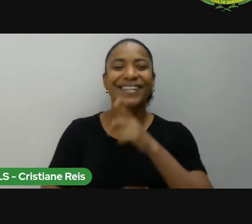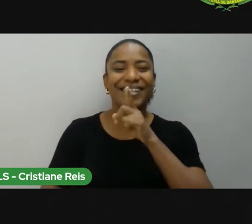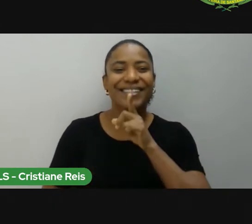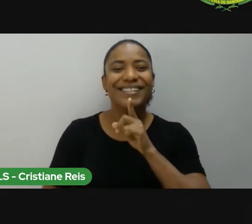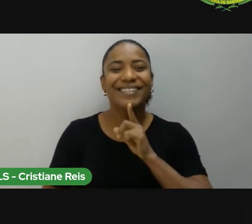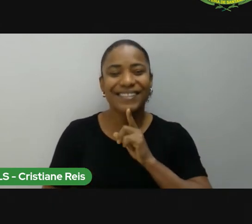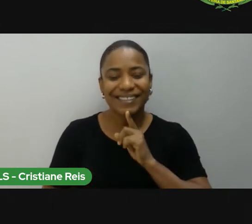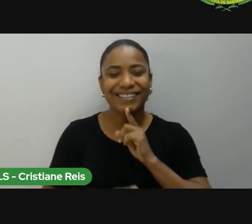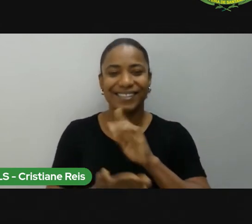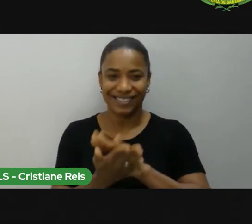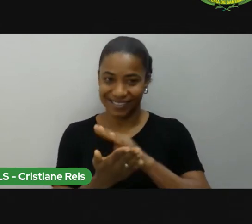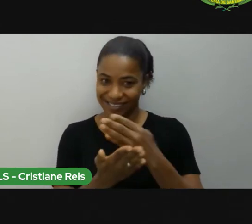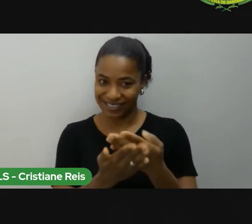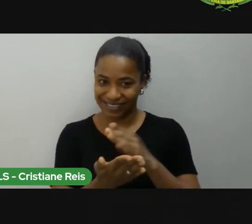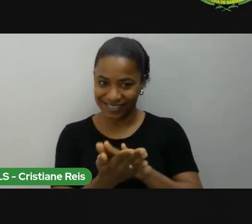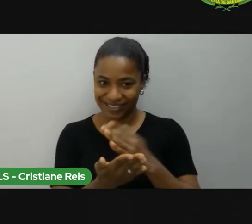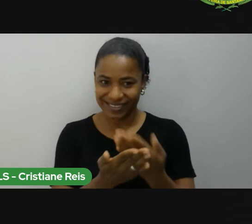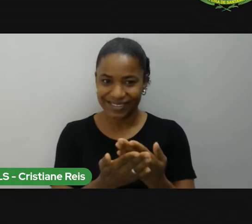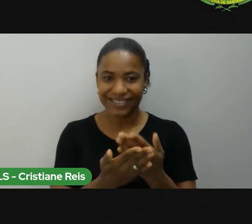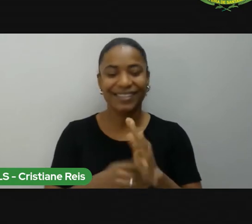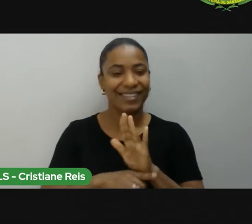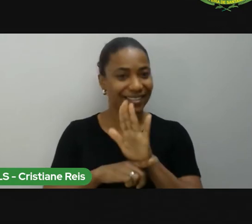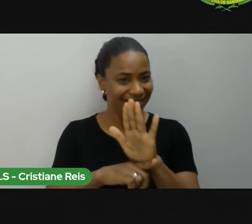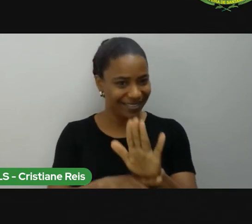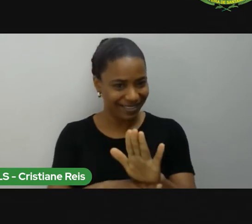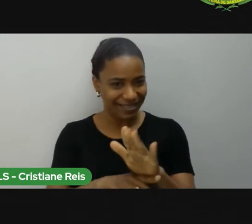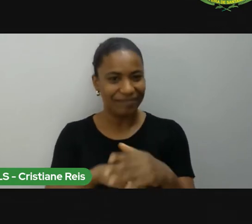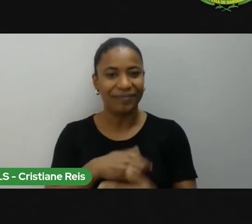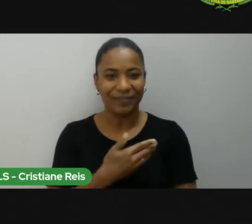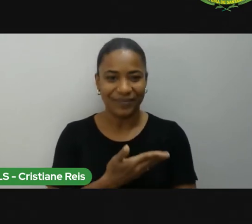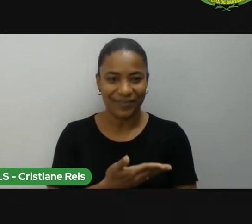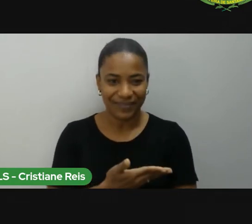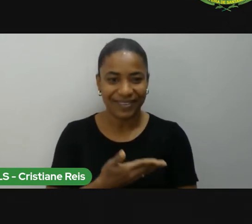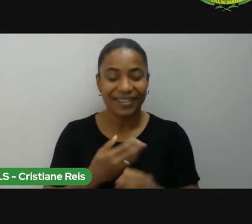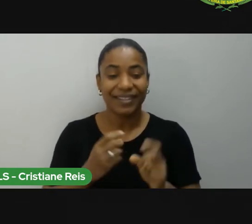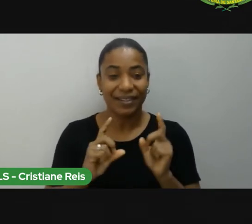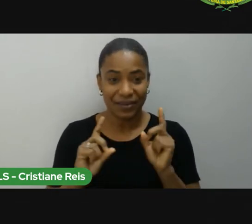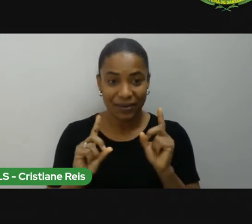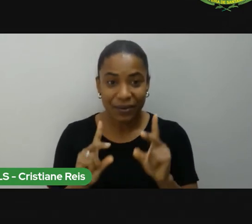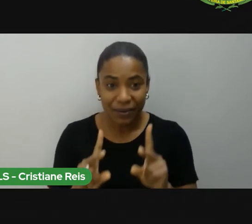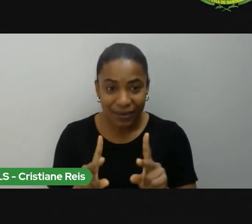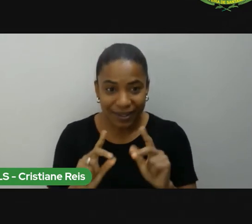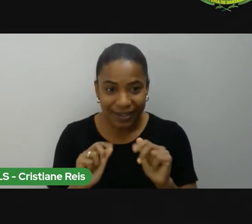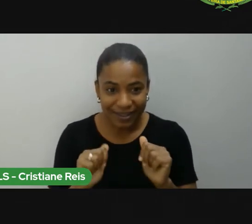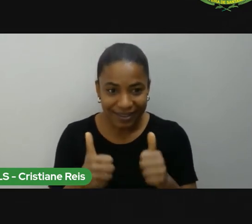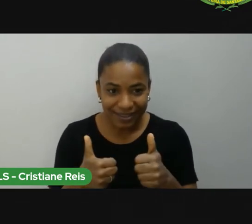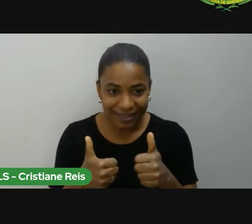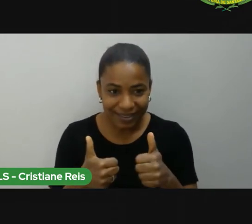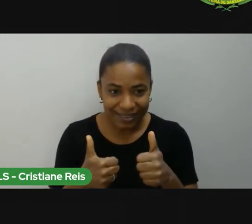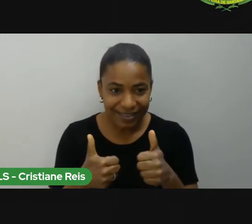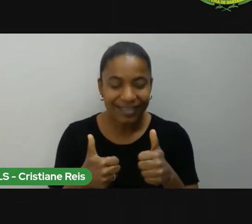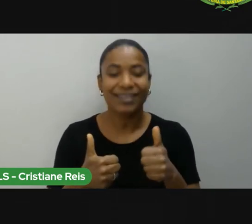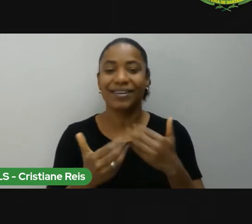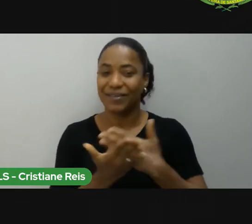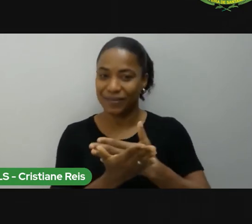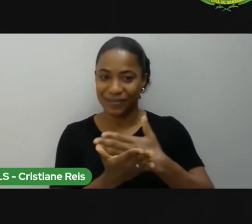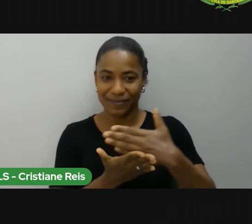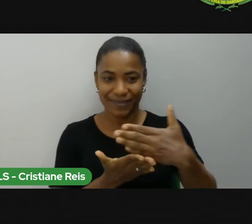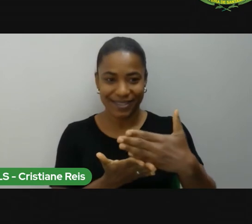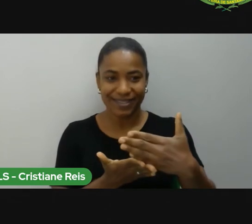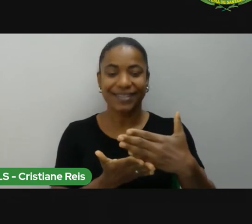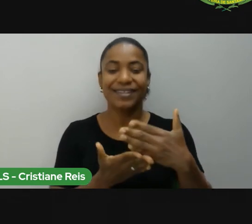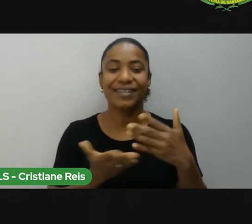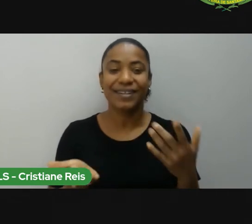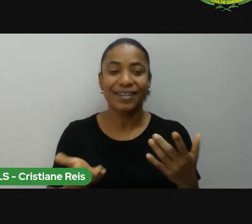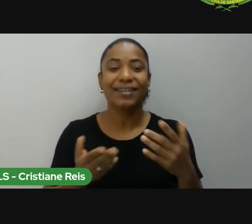Reis, ao nosso lado. Ok? Então, vamos dar início à nossa aula de hoje e continuar